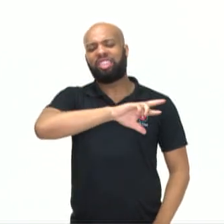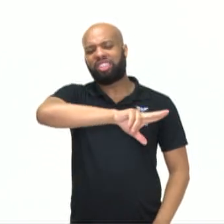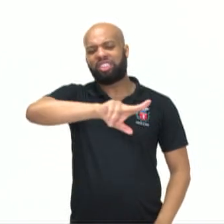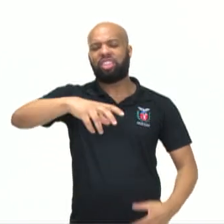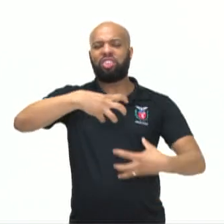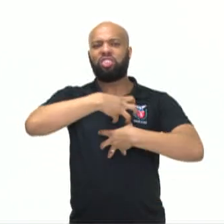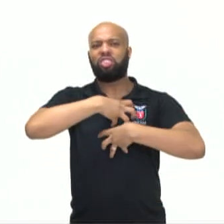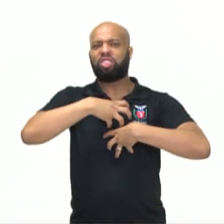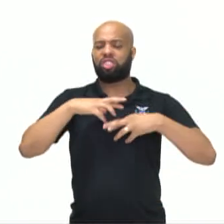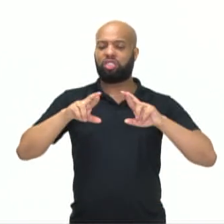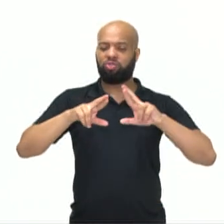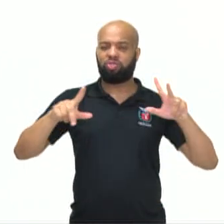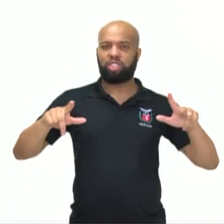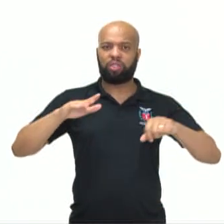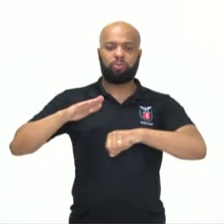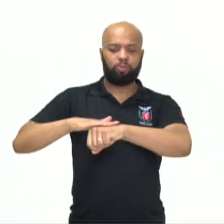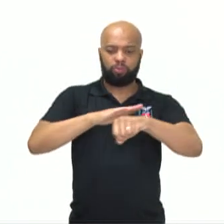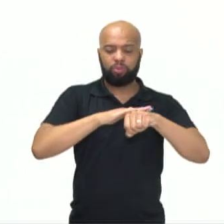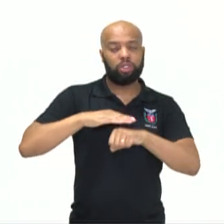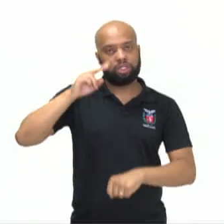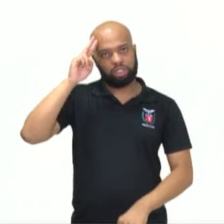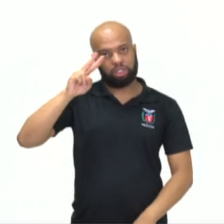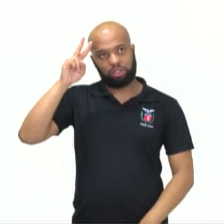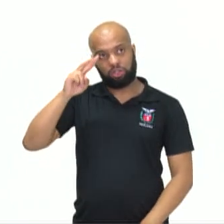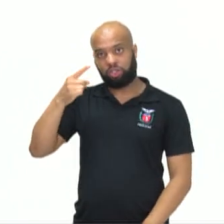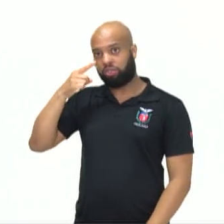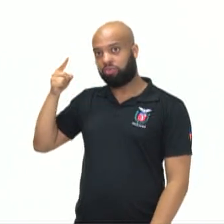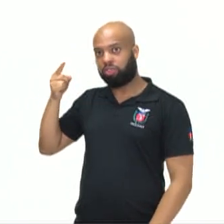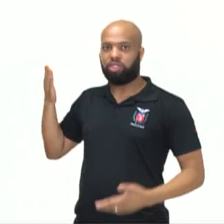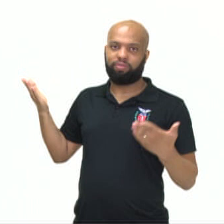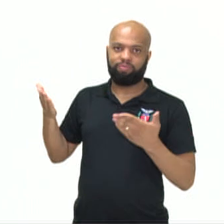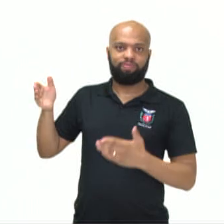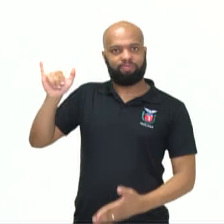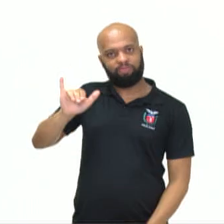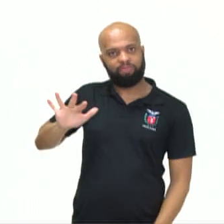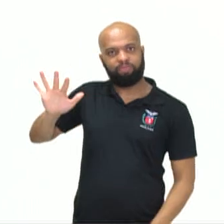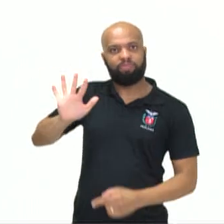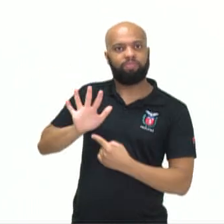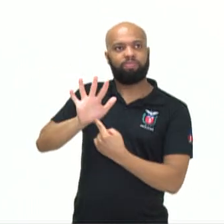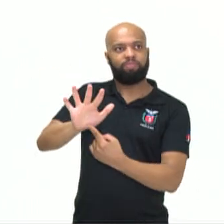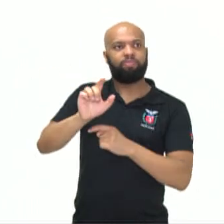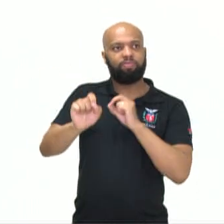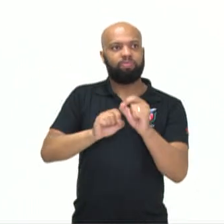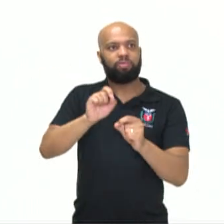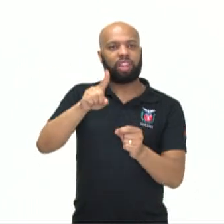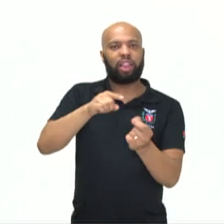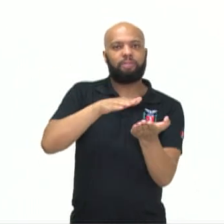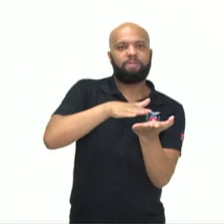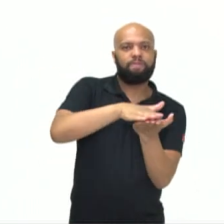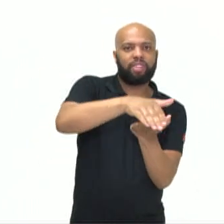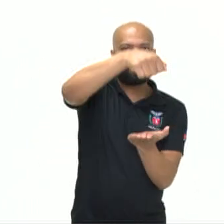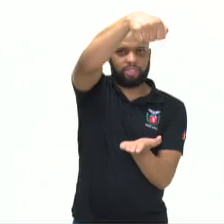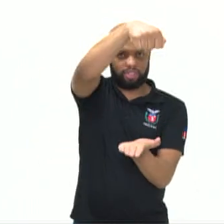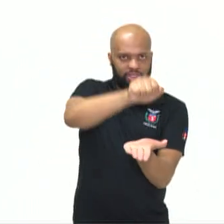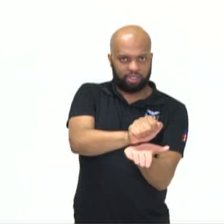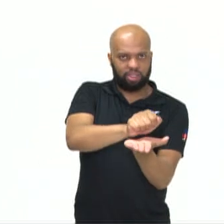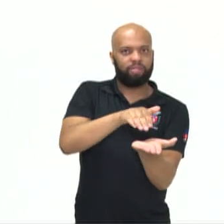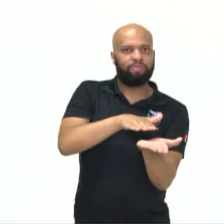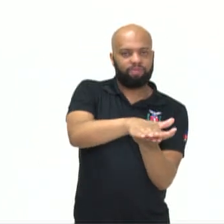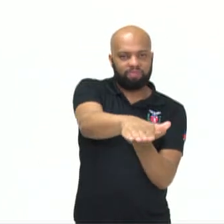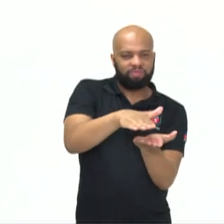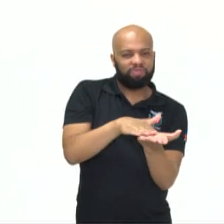vários momentos da história, conforme você pode ver a imagem, que mostra para você uma prensa, uma máquina destinada à